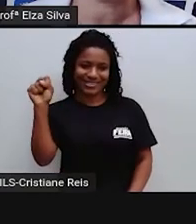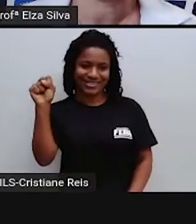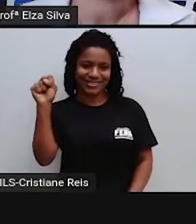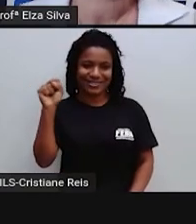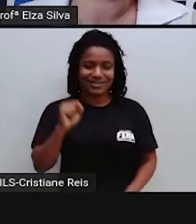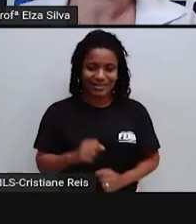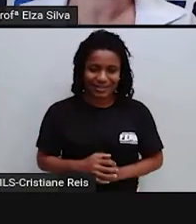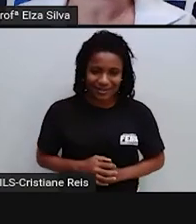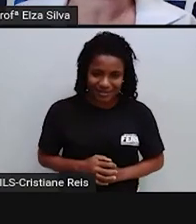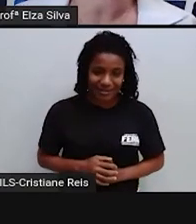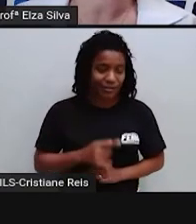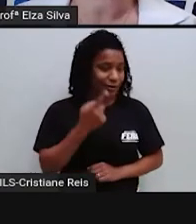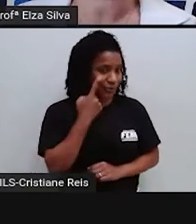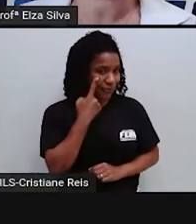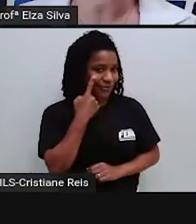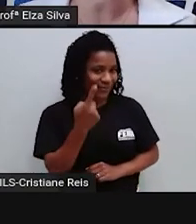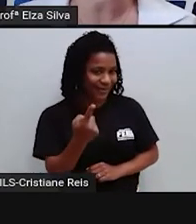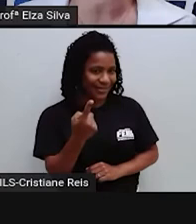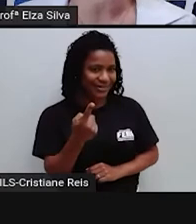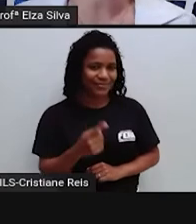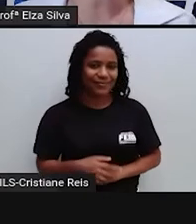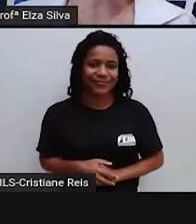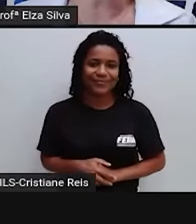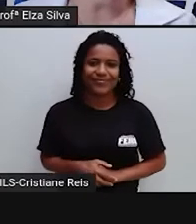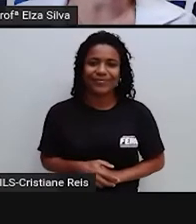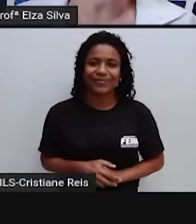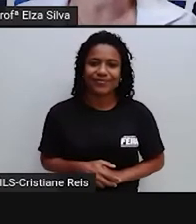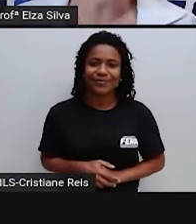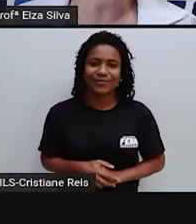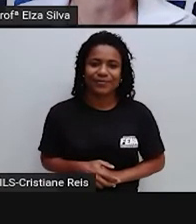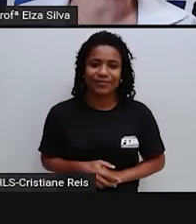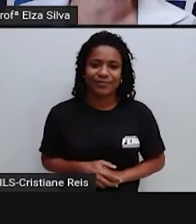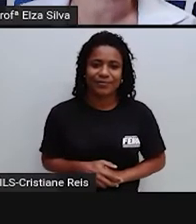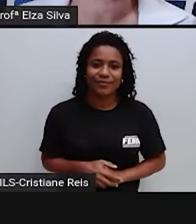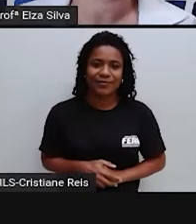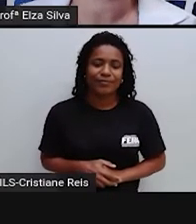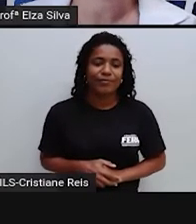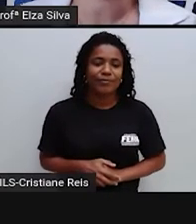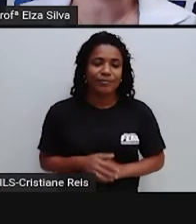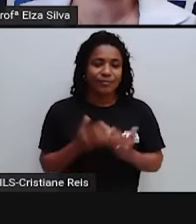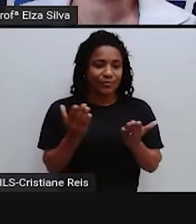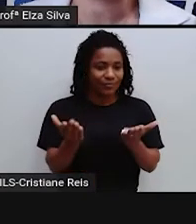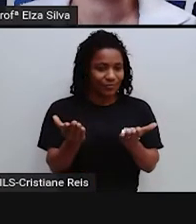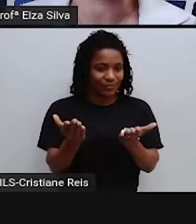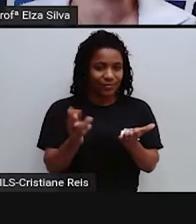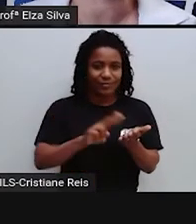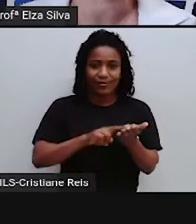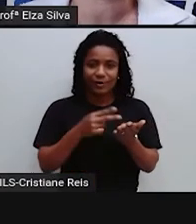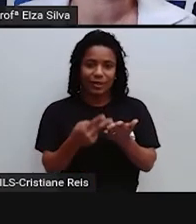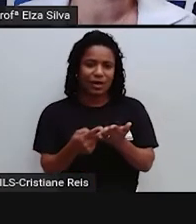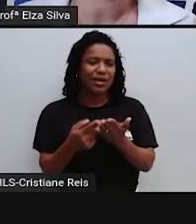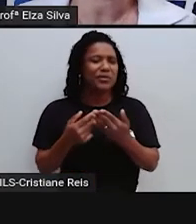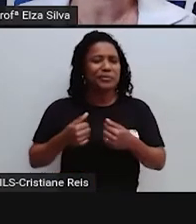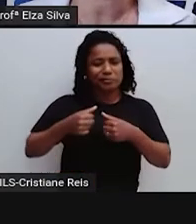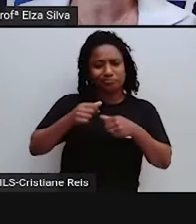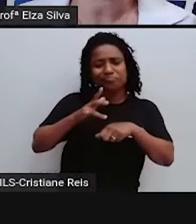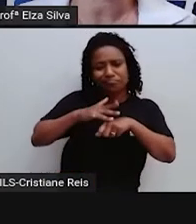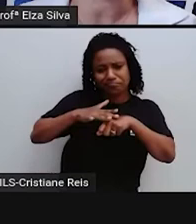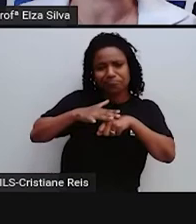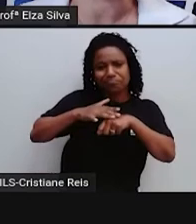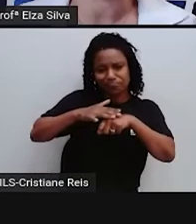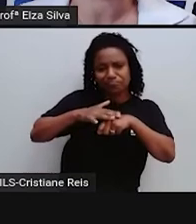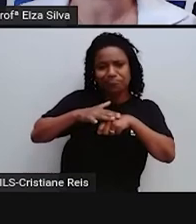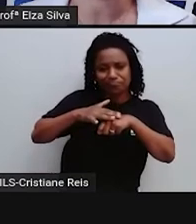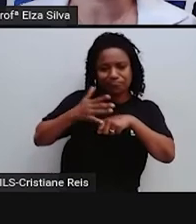Vamos ver Alguns exemplos Juntos I was sick Eu estava doente You were